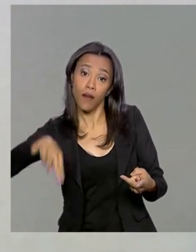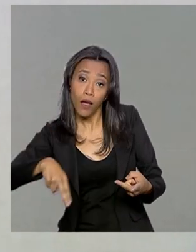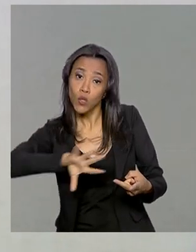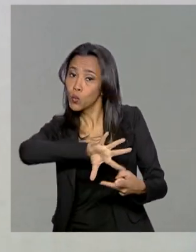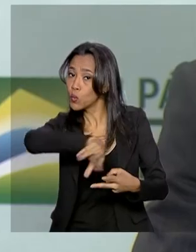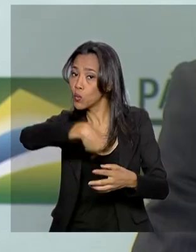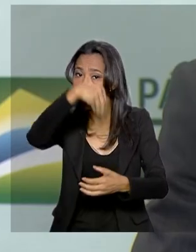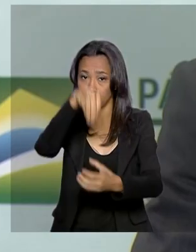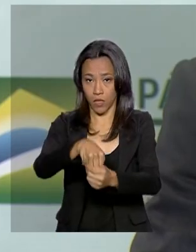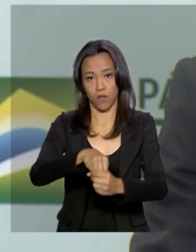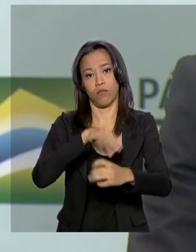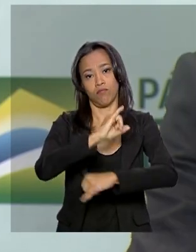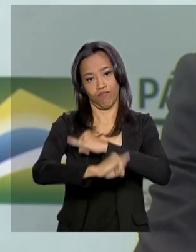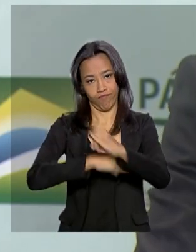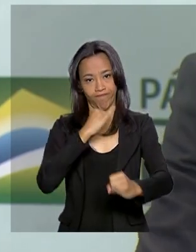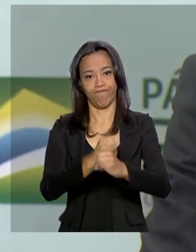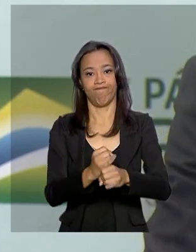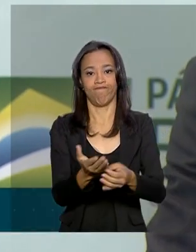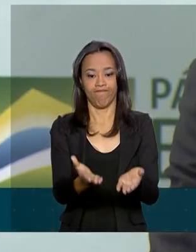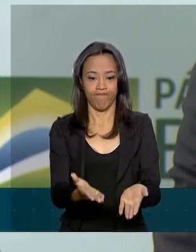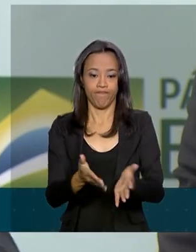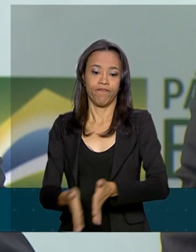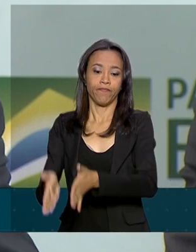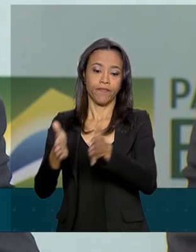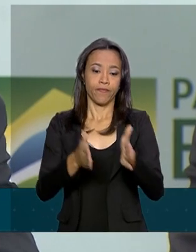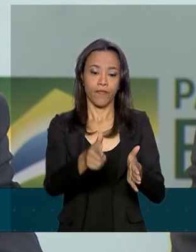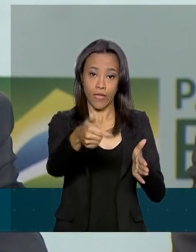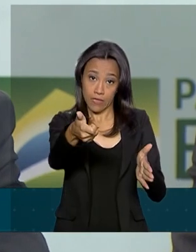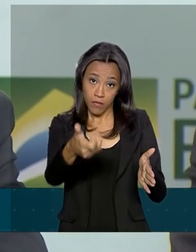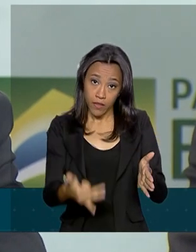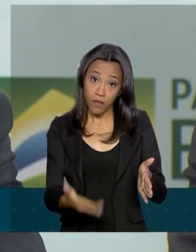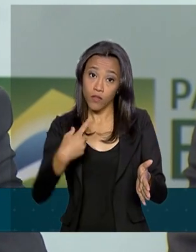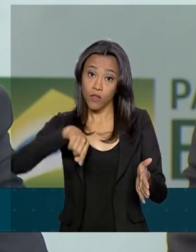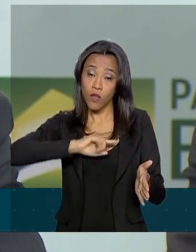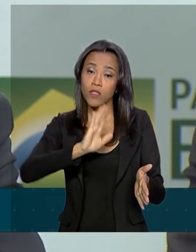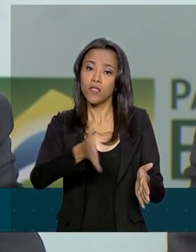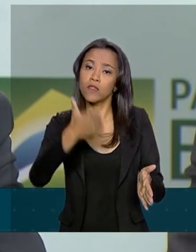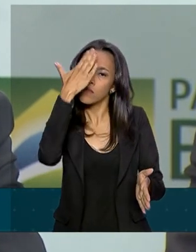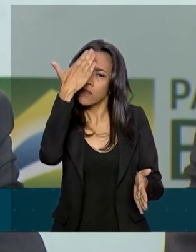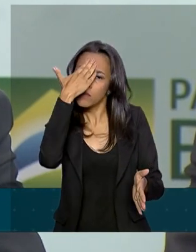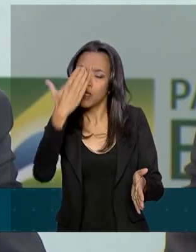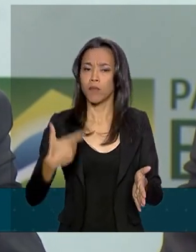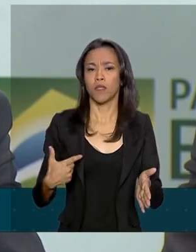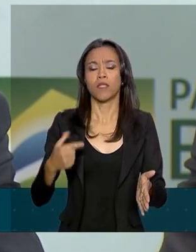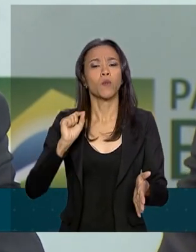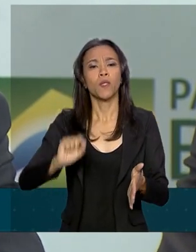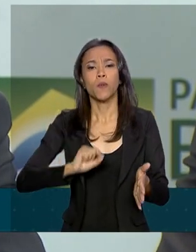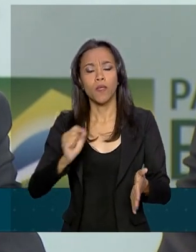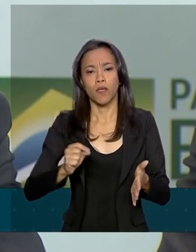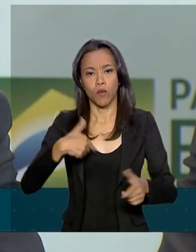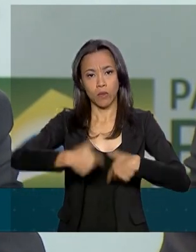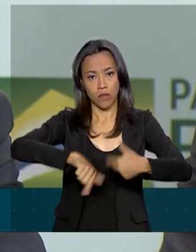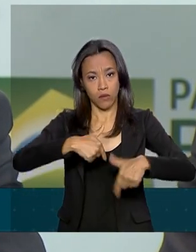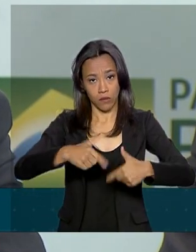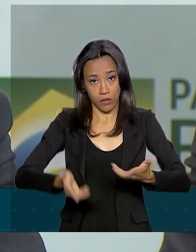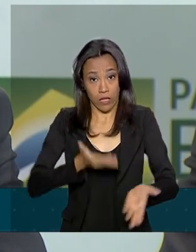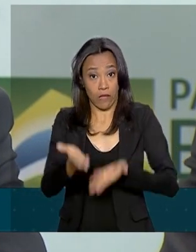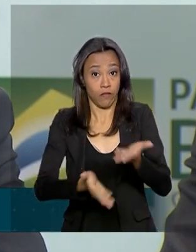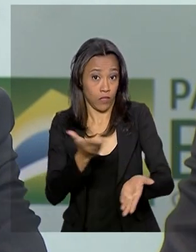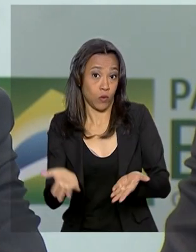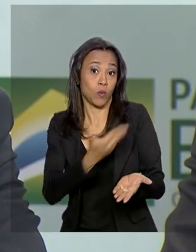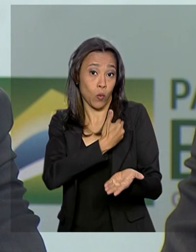no portal único. Nós sabemos que à medida que os serviços públicos são transformados,